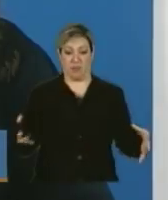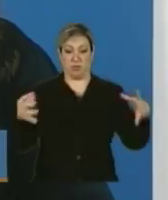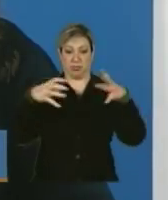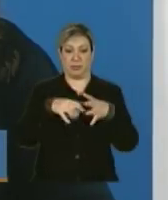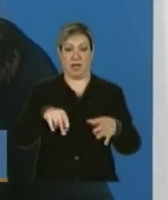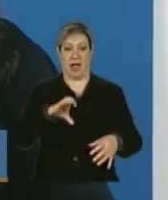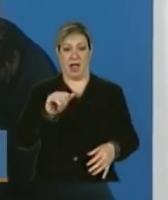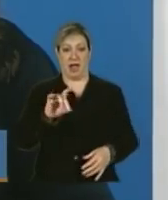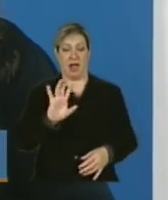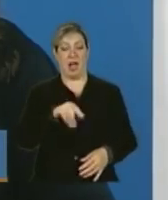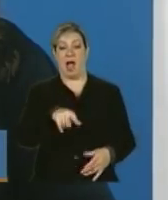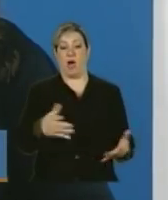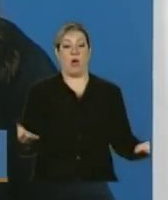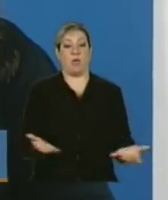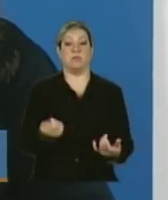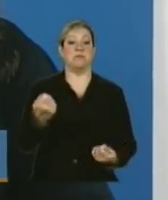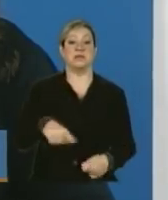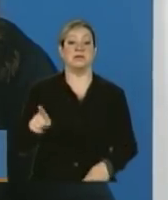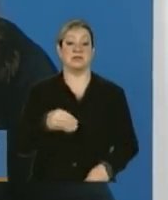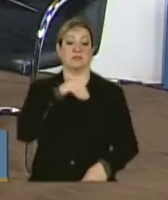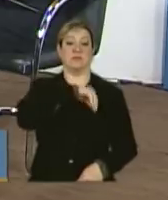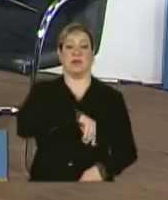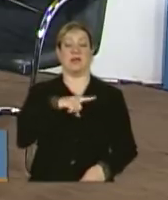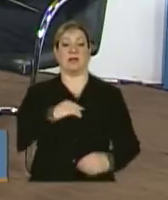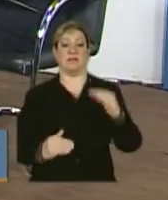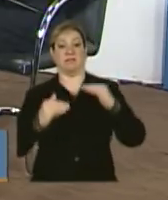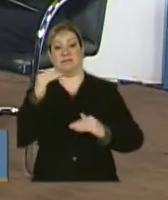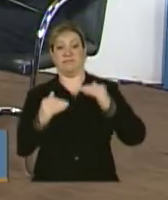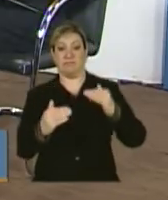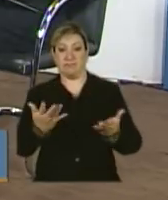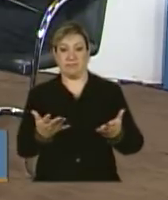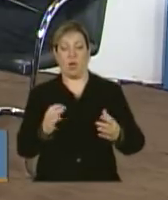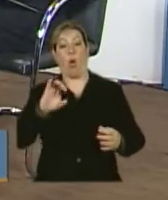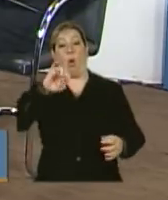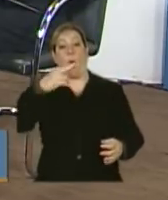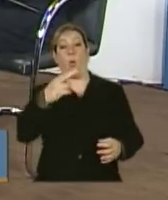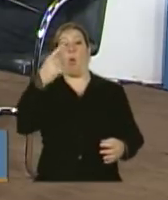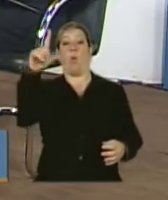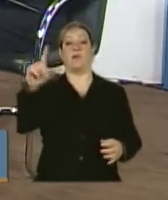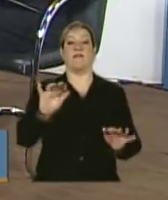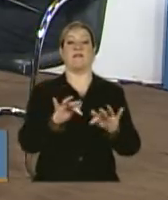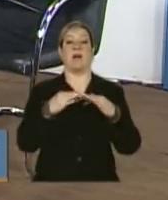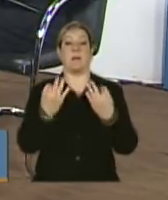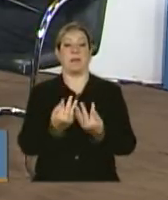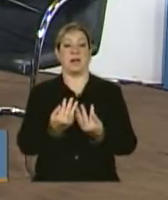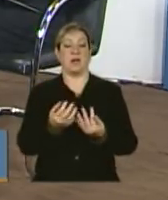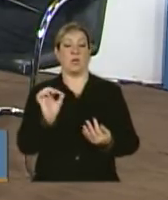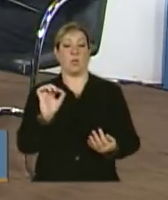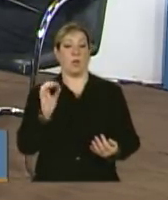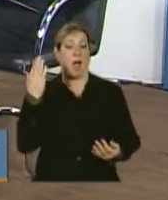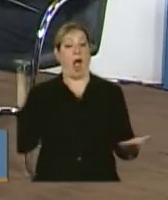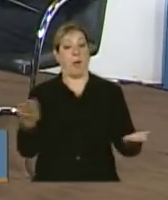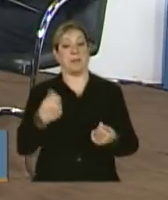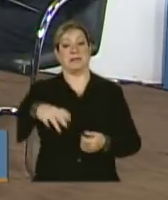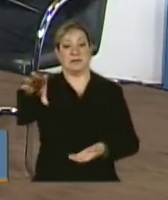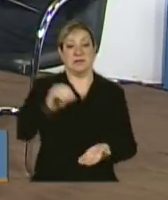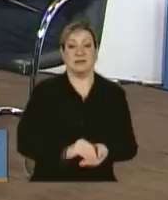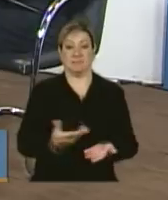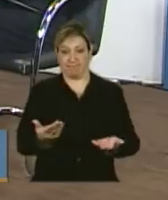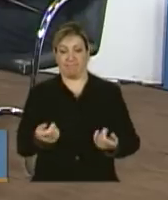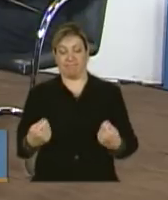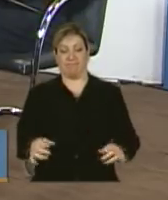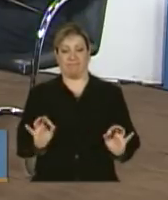cadastro e agora não precisaria mais estar, ou daquela que não estava, mas que hoje precisa ser incluída. Esse